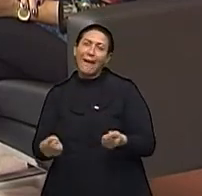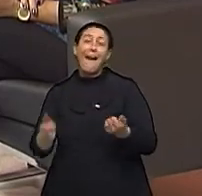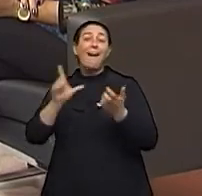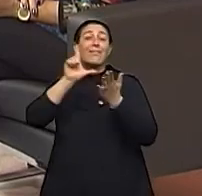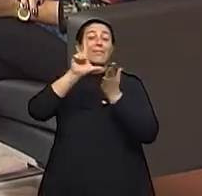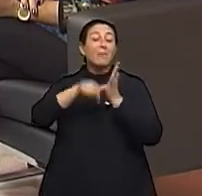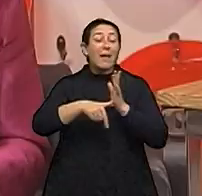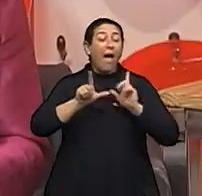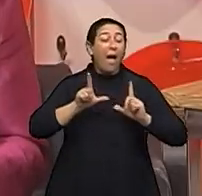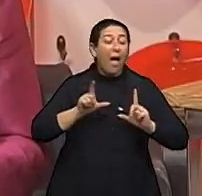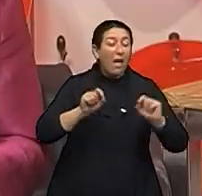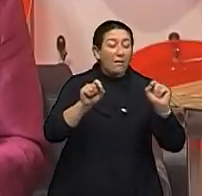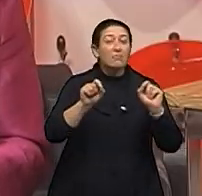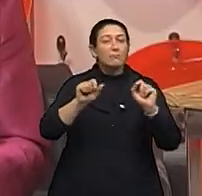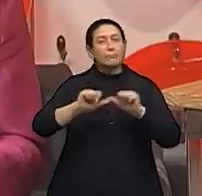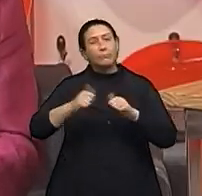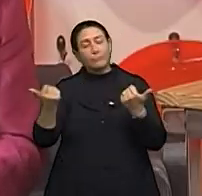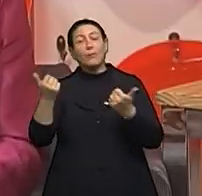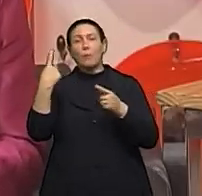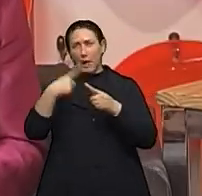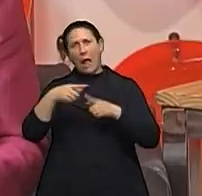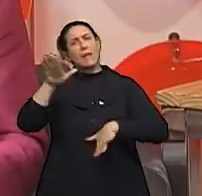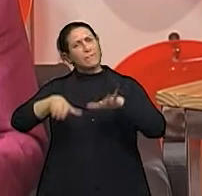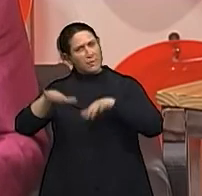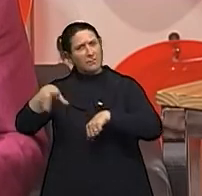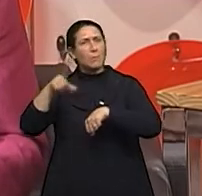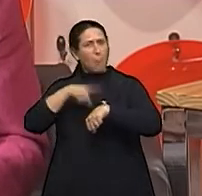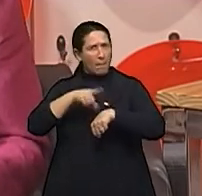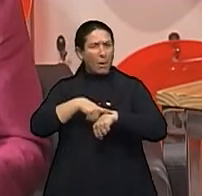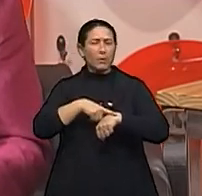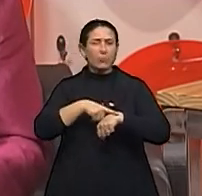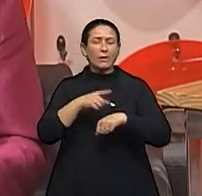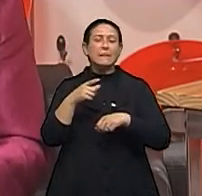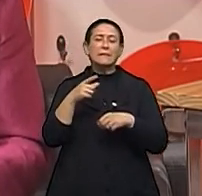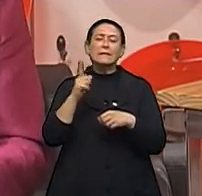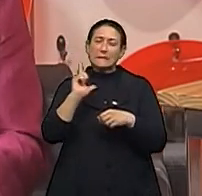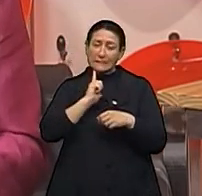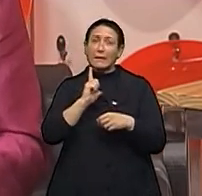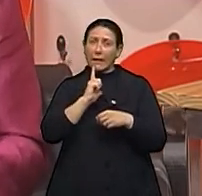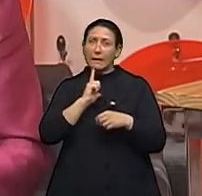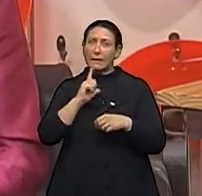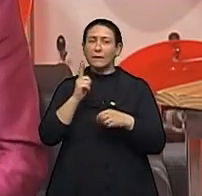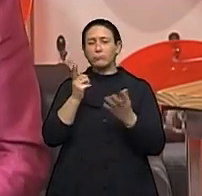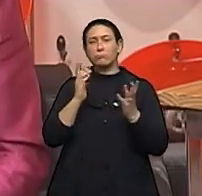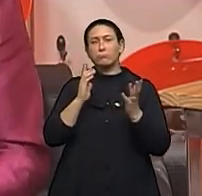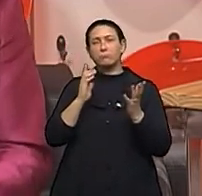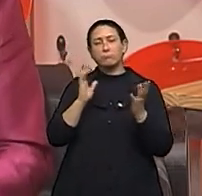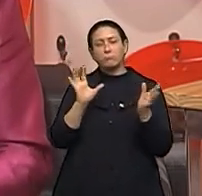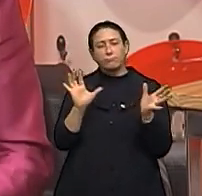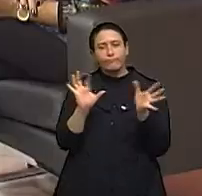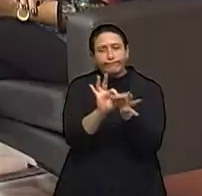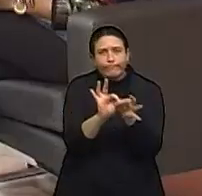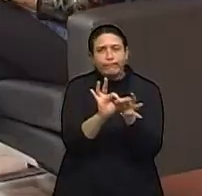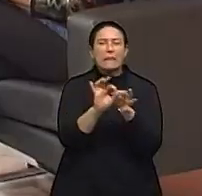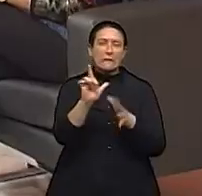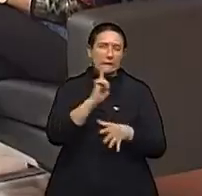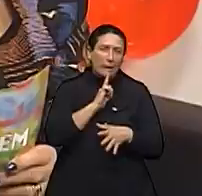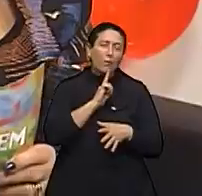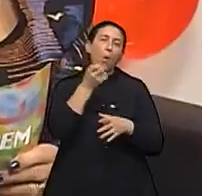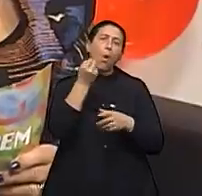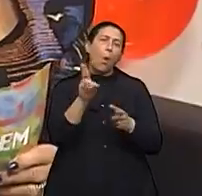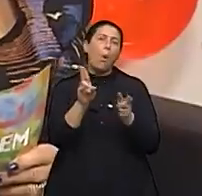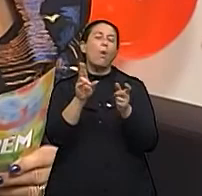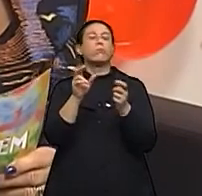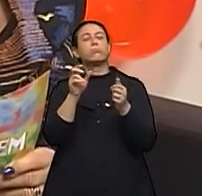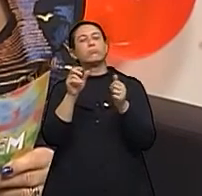às vezes, até o une, porque um precisa muito do outro. Claro. E é uma coisa do casal, da família. É isso que a gente quer